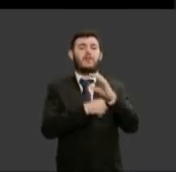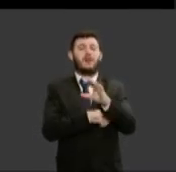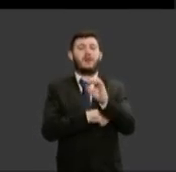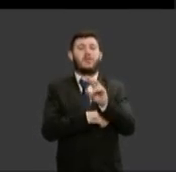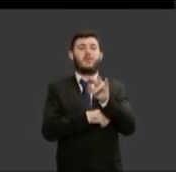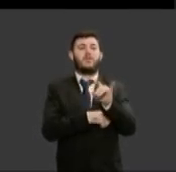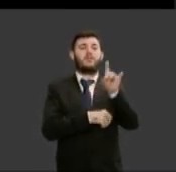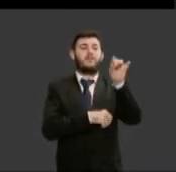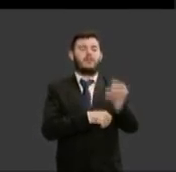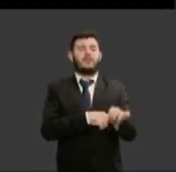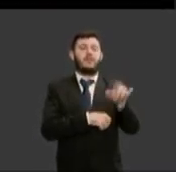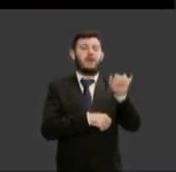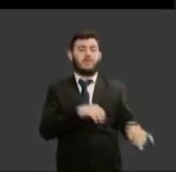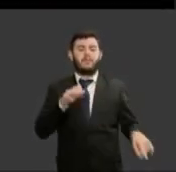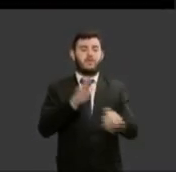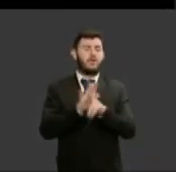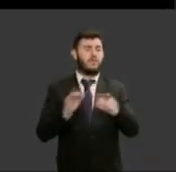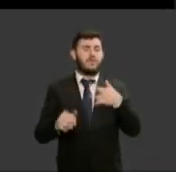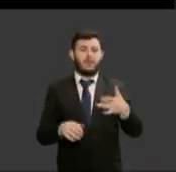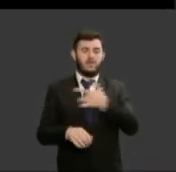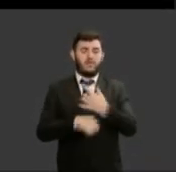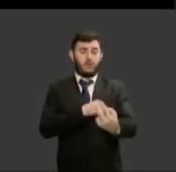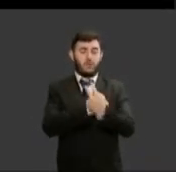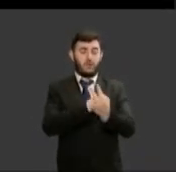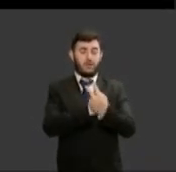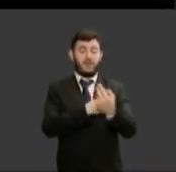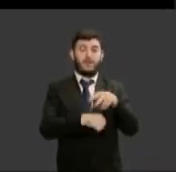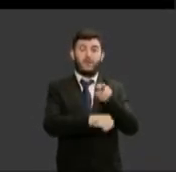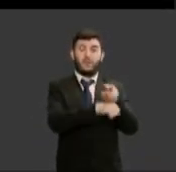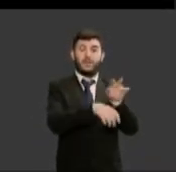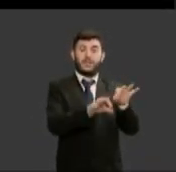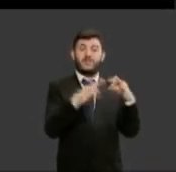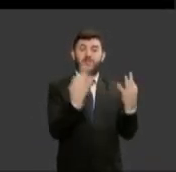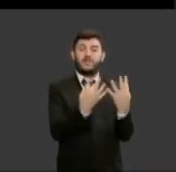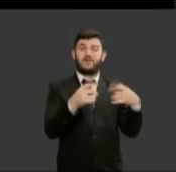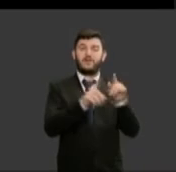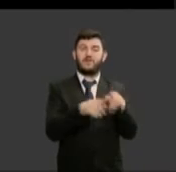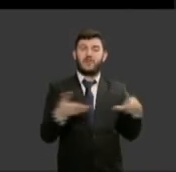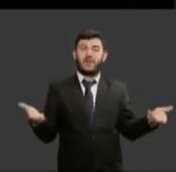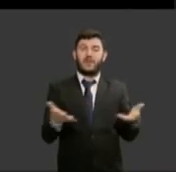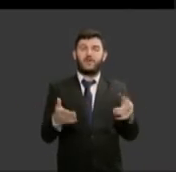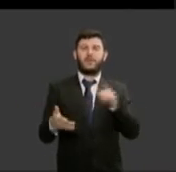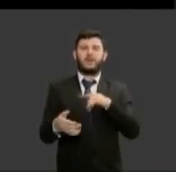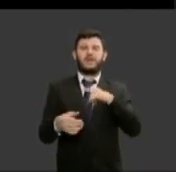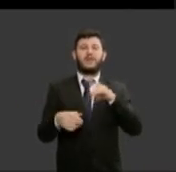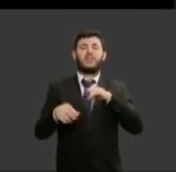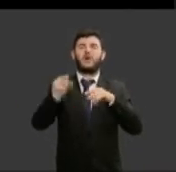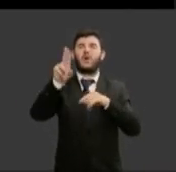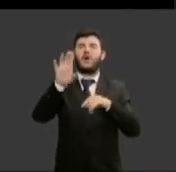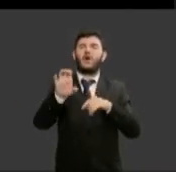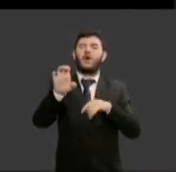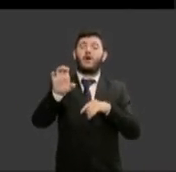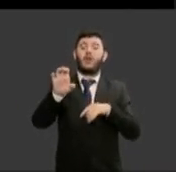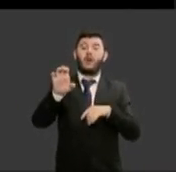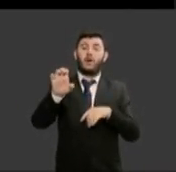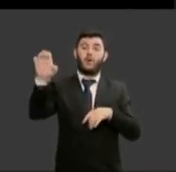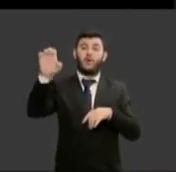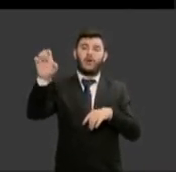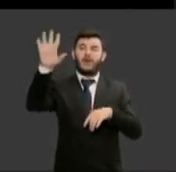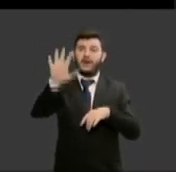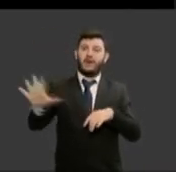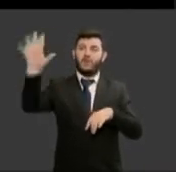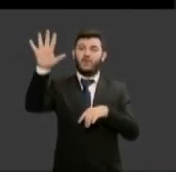saúde própria e de familiares acaba de sair um relatório da União Europeia sobre o trabalho não